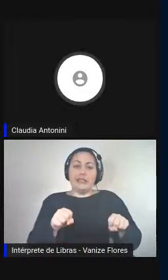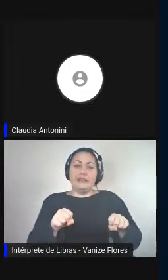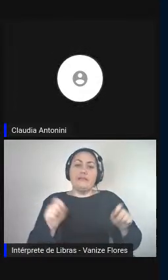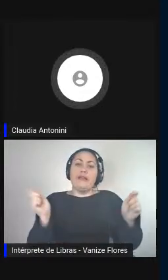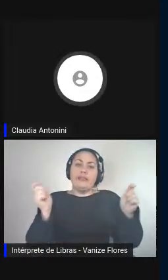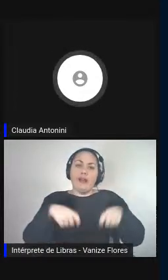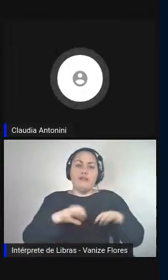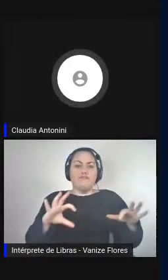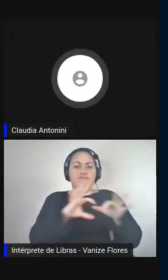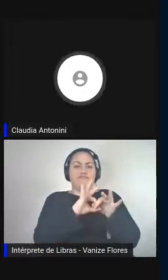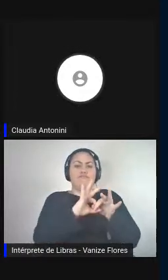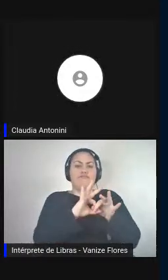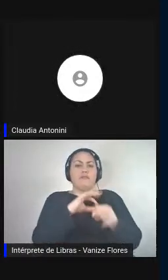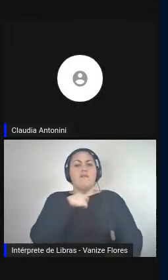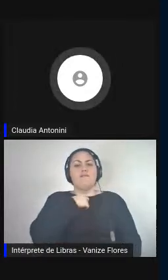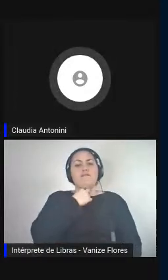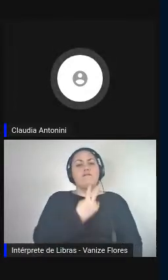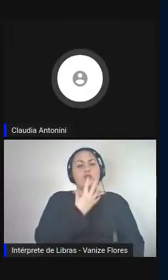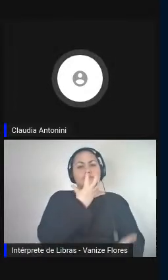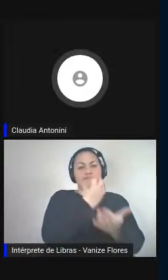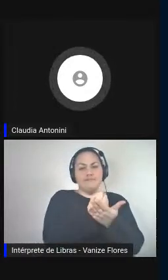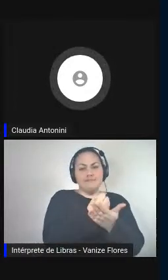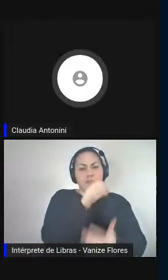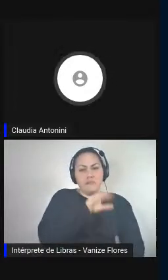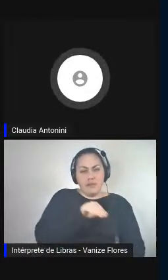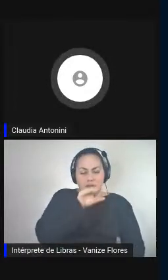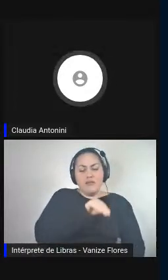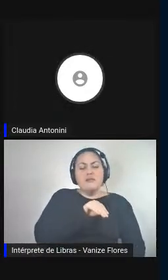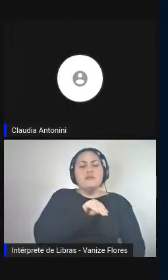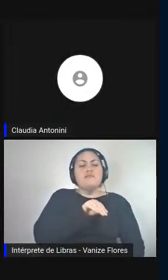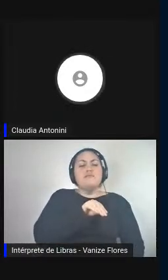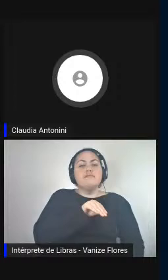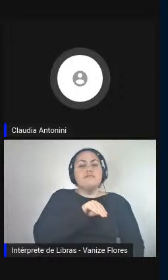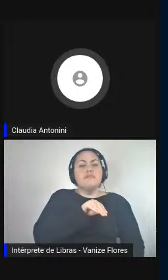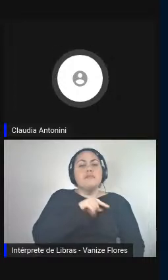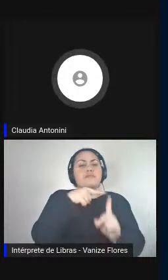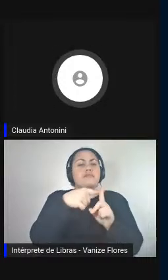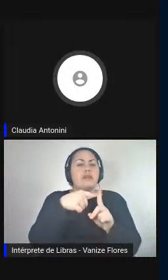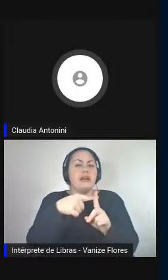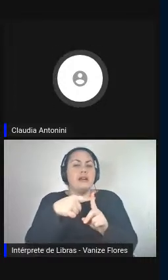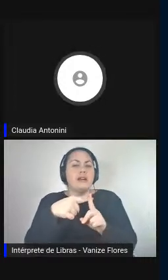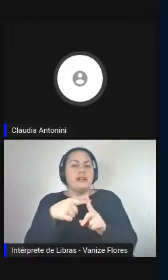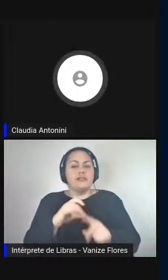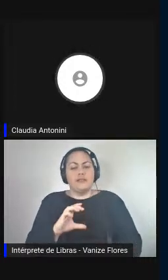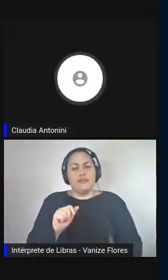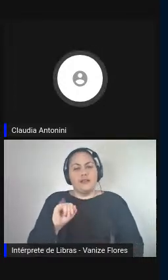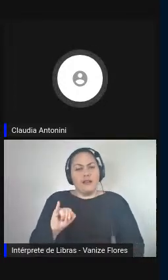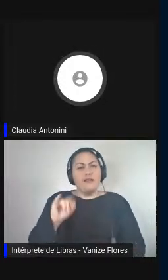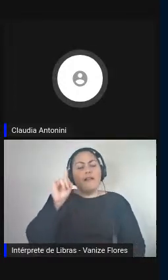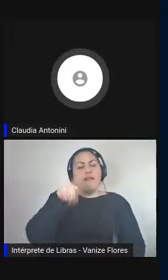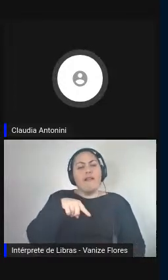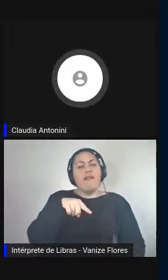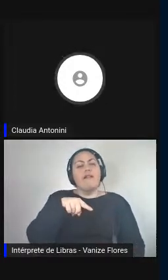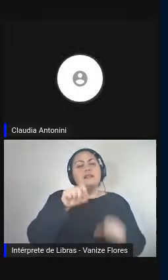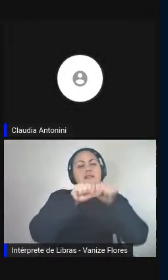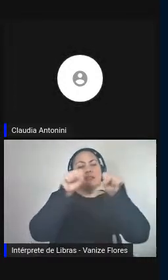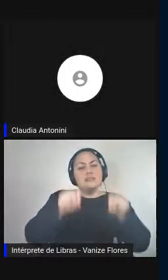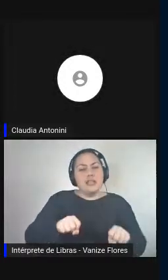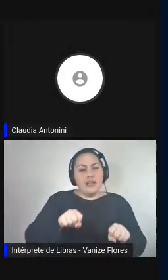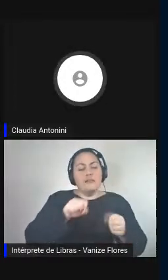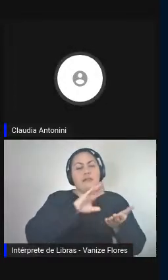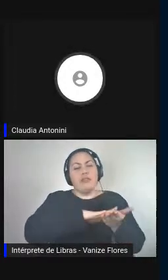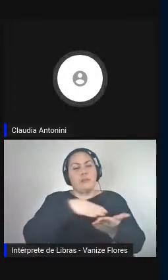fala com aquilo que chamamos de CAI, que é um sistema de interpretação assistida,